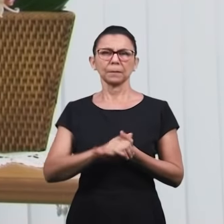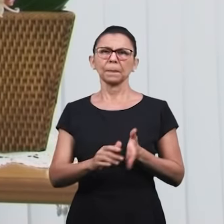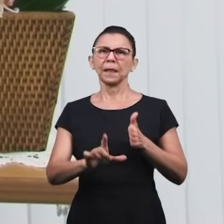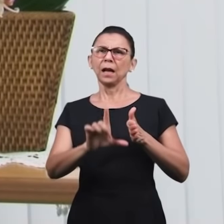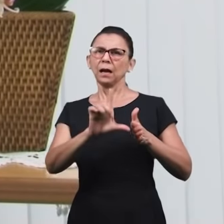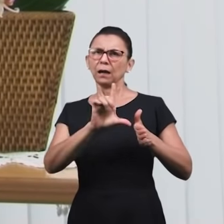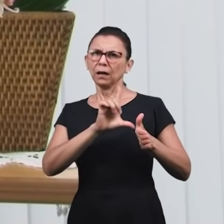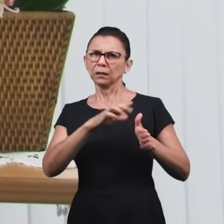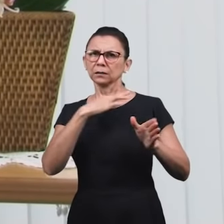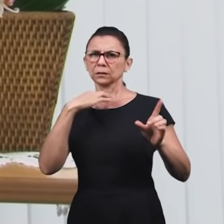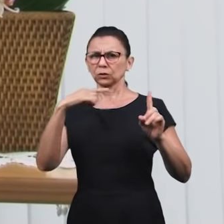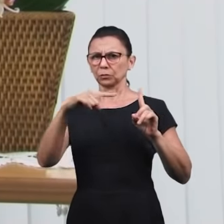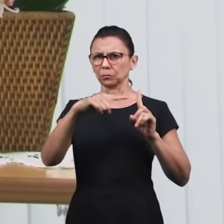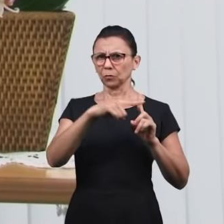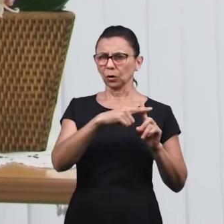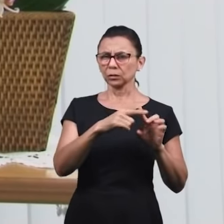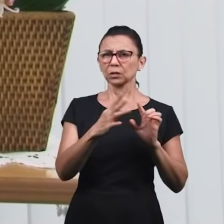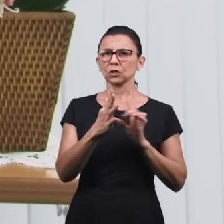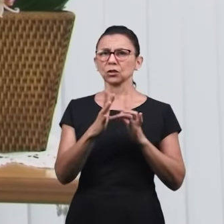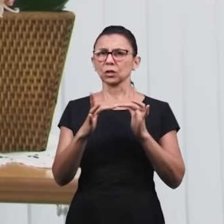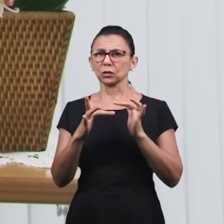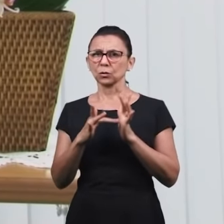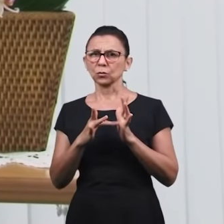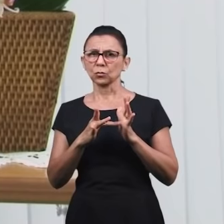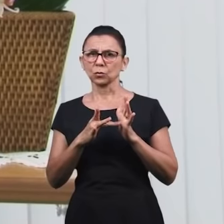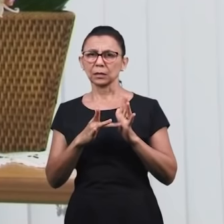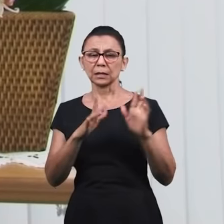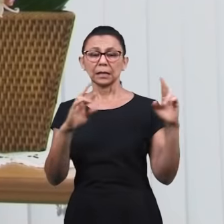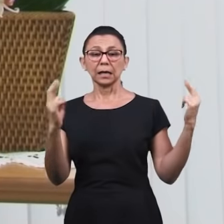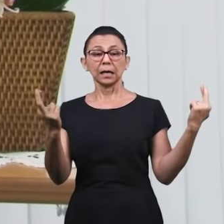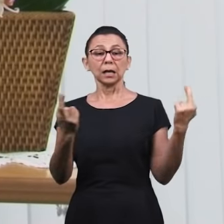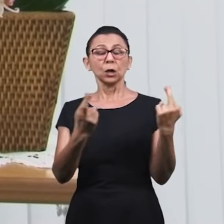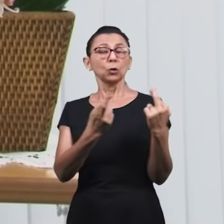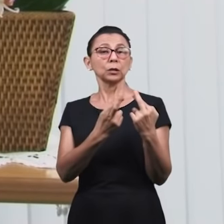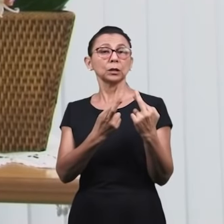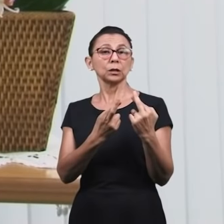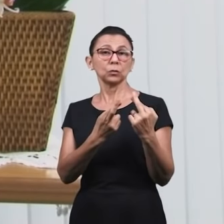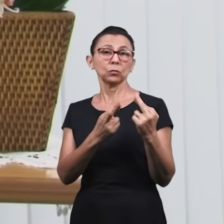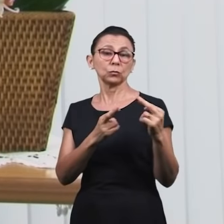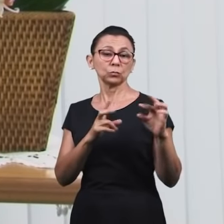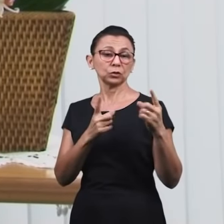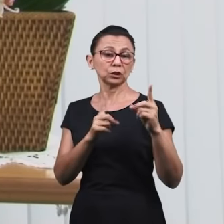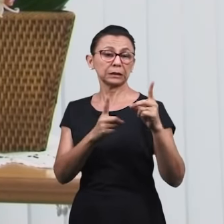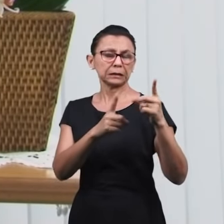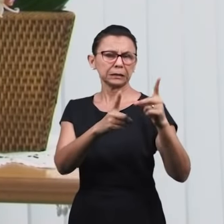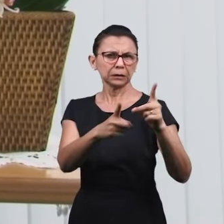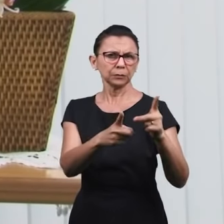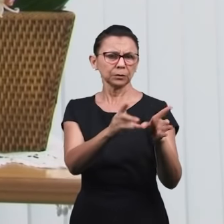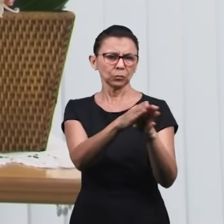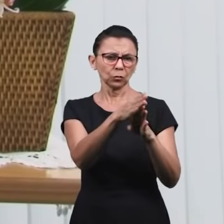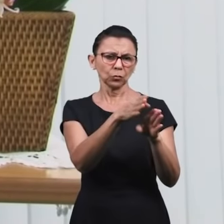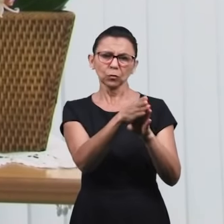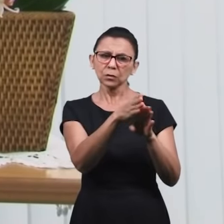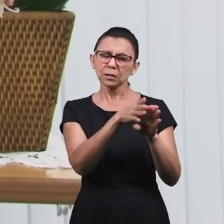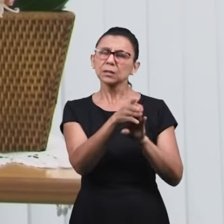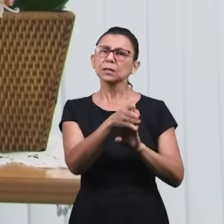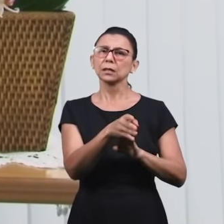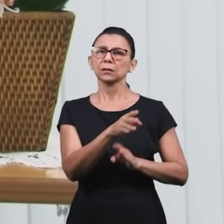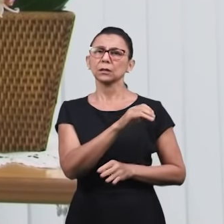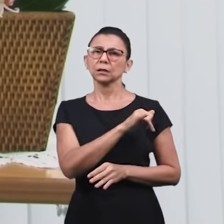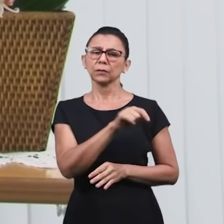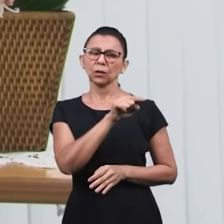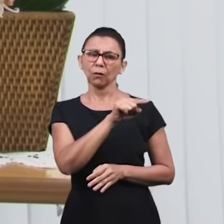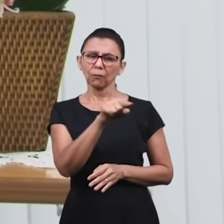Antes daquele momento, ele havia se reunido com os discípulos ainda uma única vez a mais e havia dado algumas instruções.